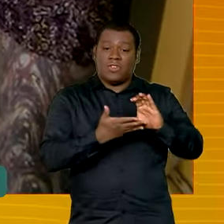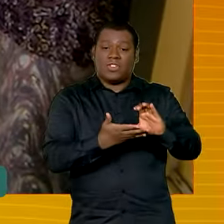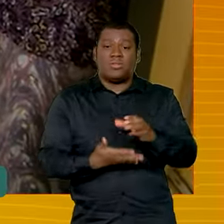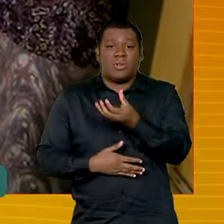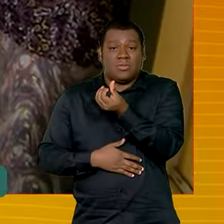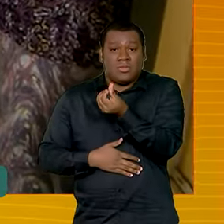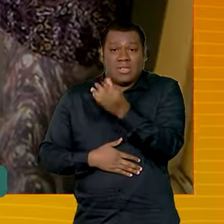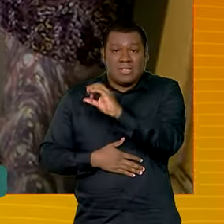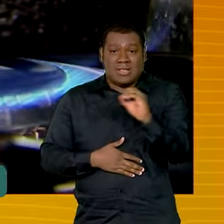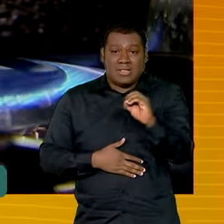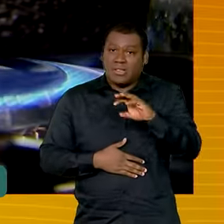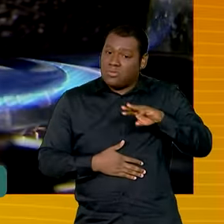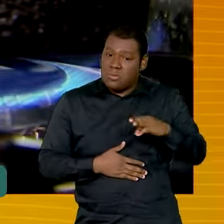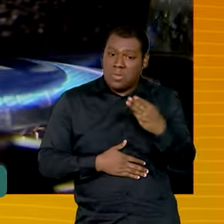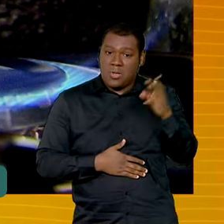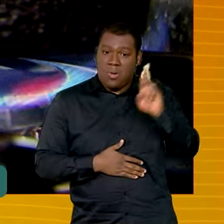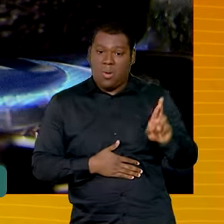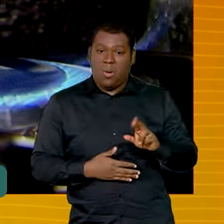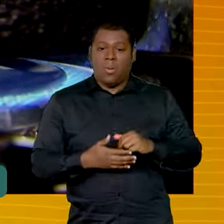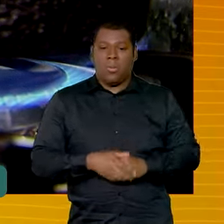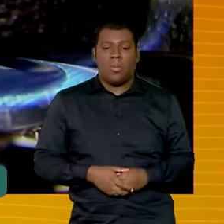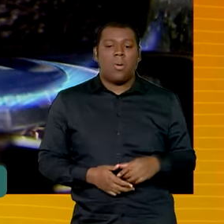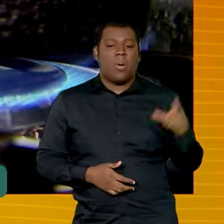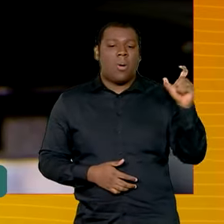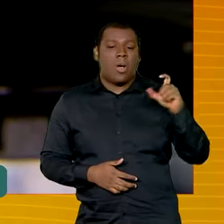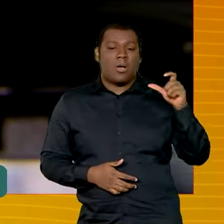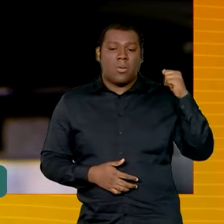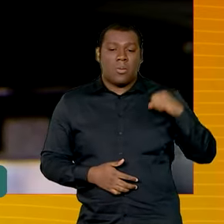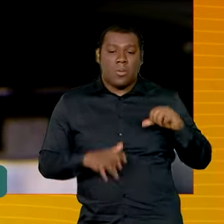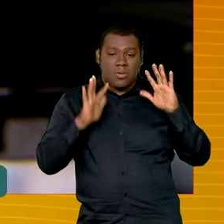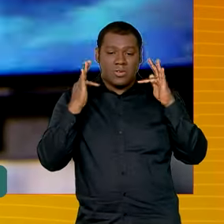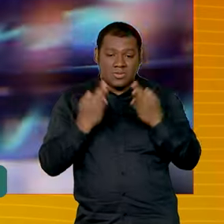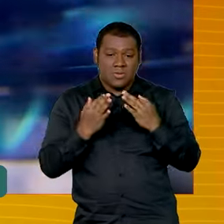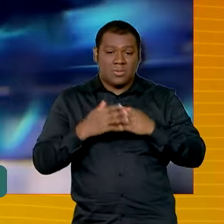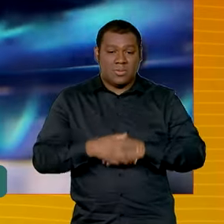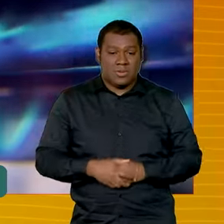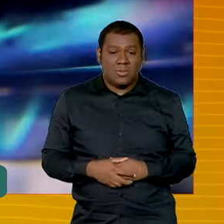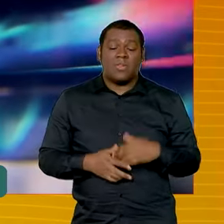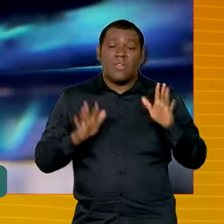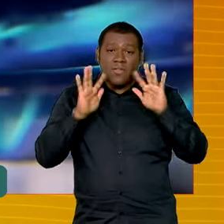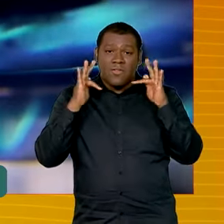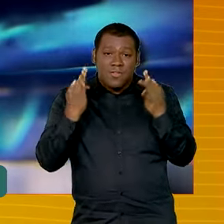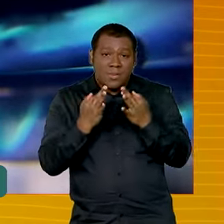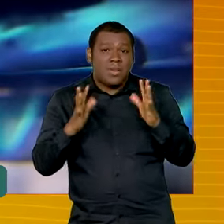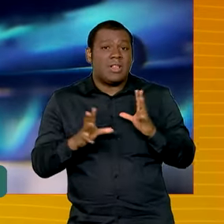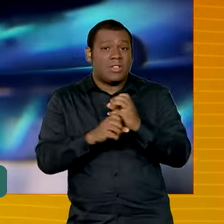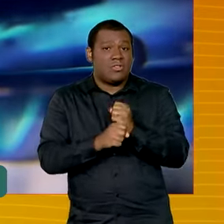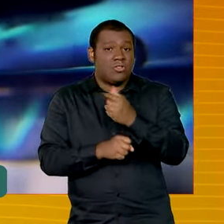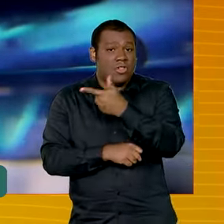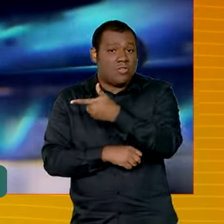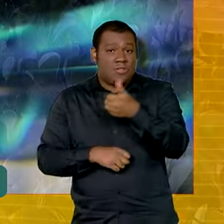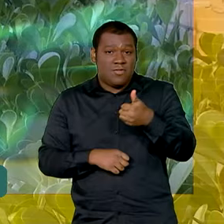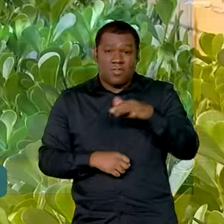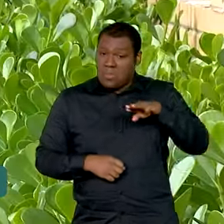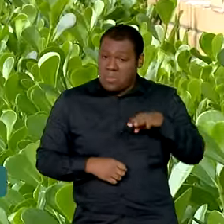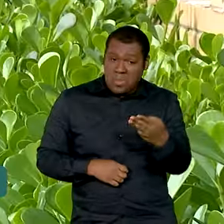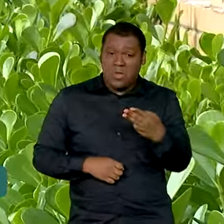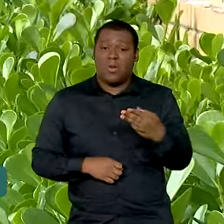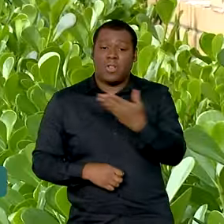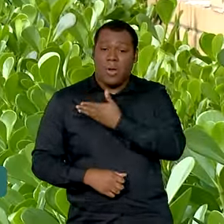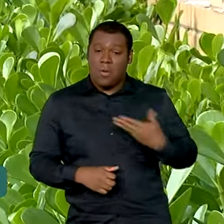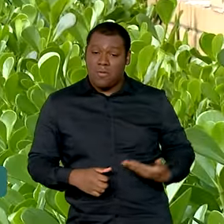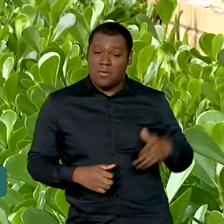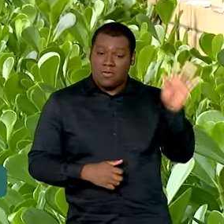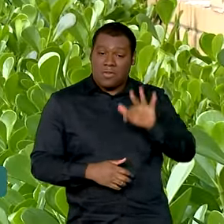de reais. Com relação ao Bolsa Família, são quase 21 milhões de beneficiários em todo o país